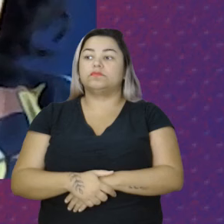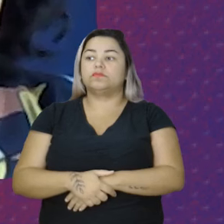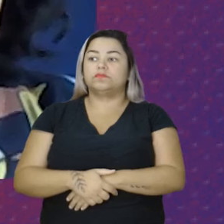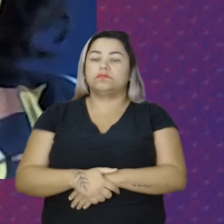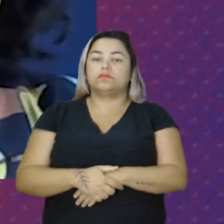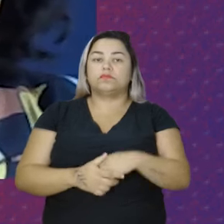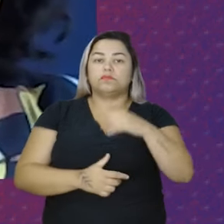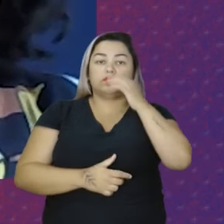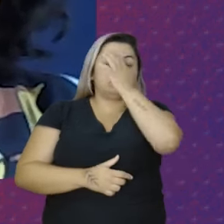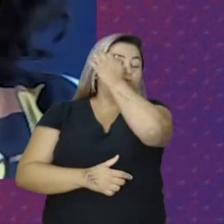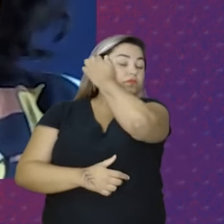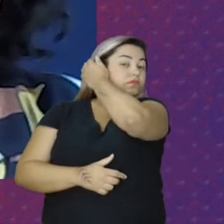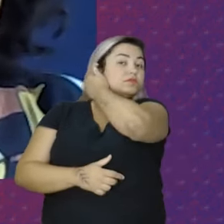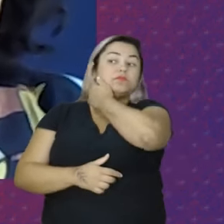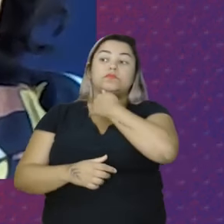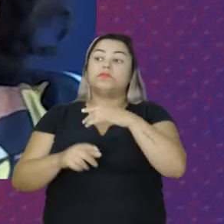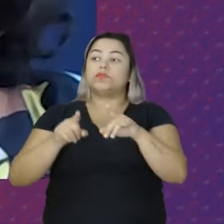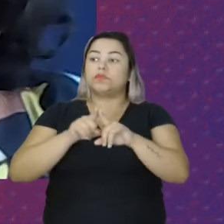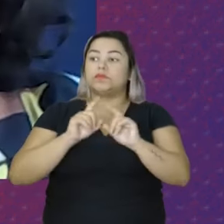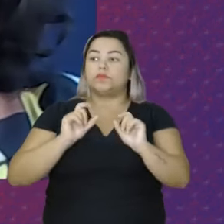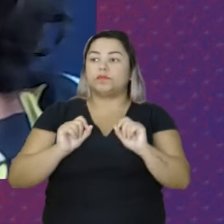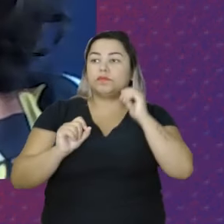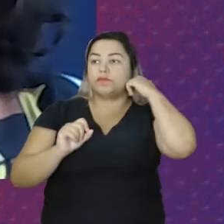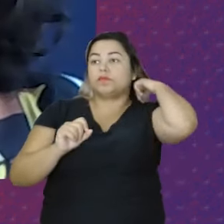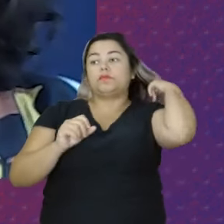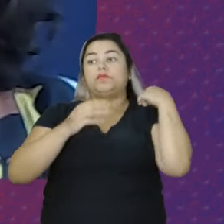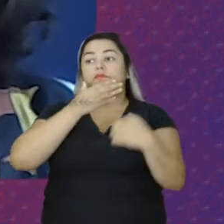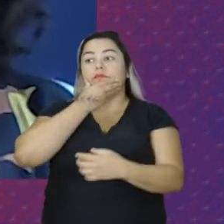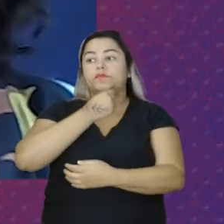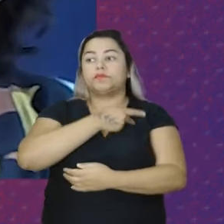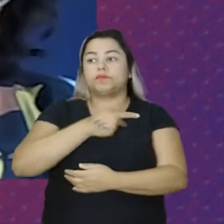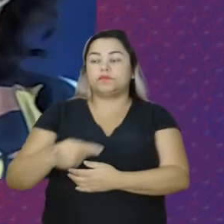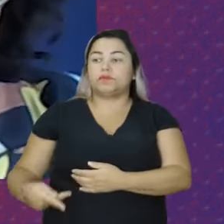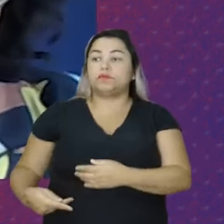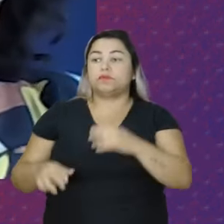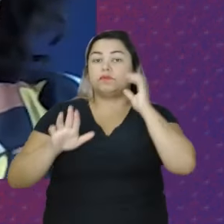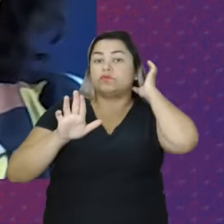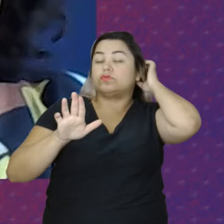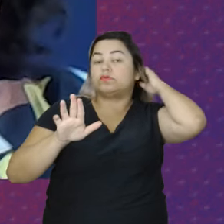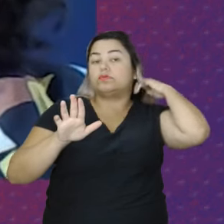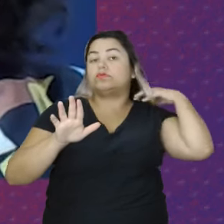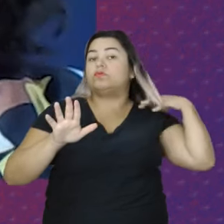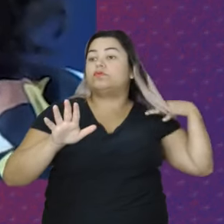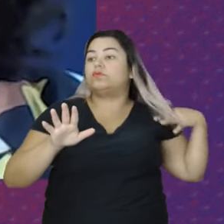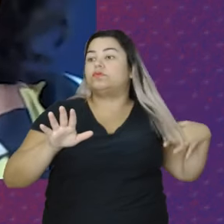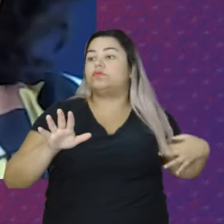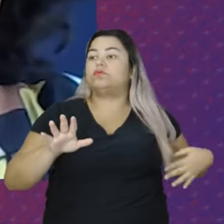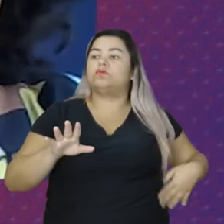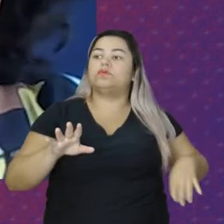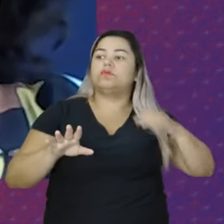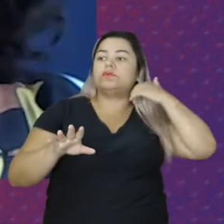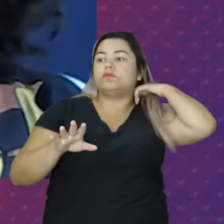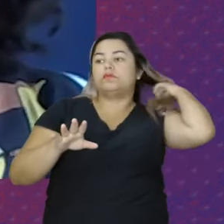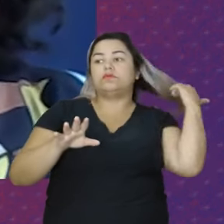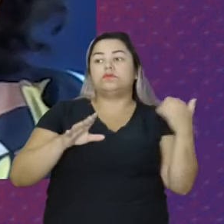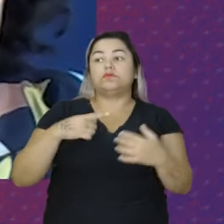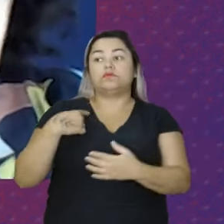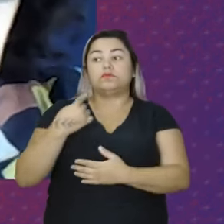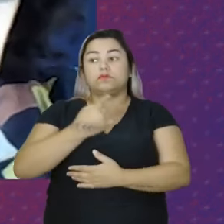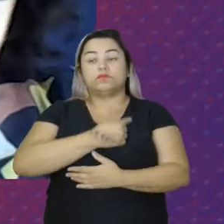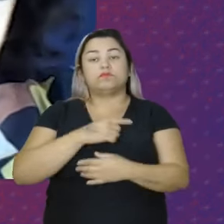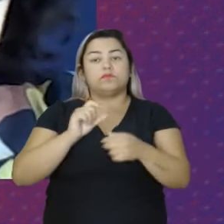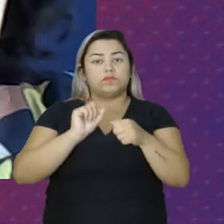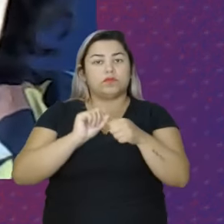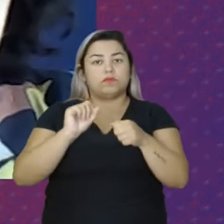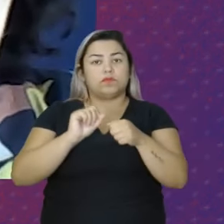medida Colocada Pelo Presidente Lula É que Nós vamos